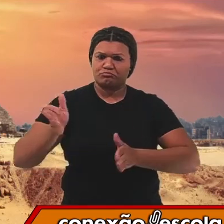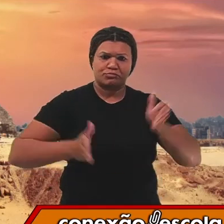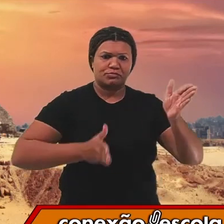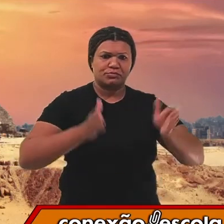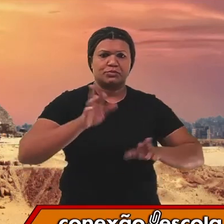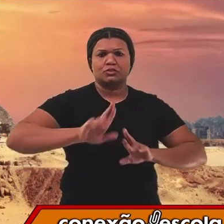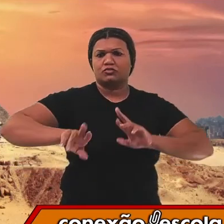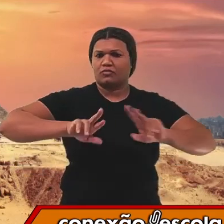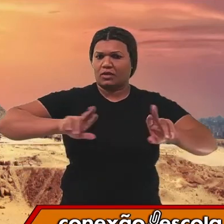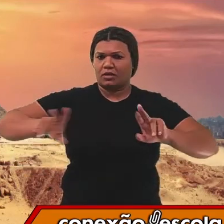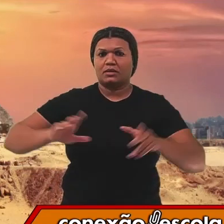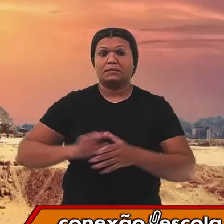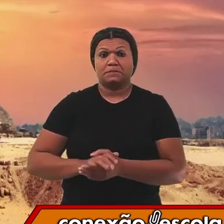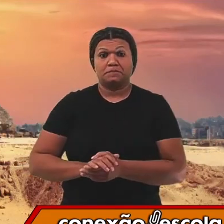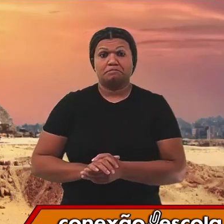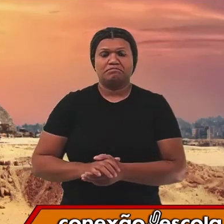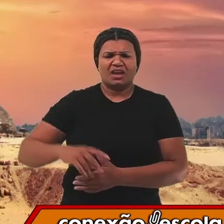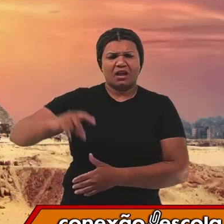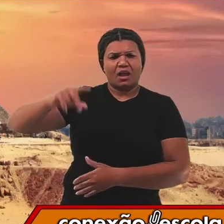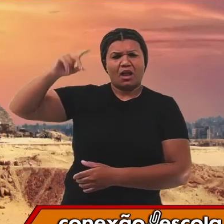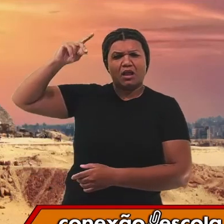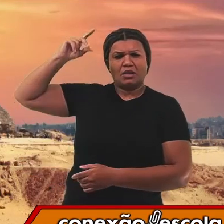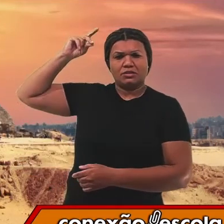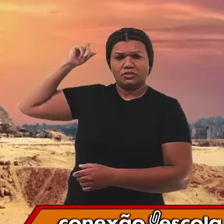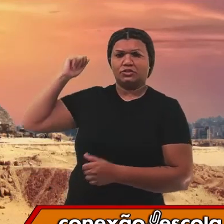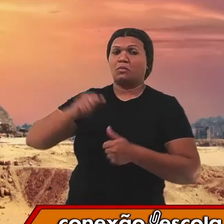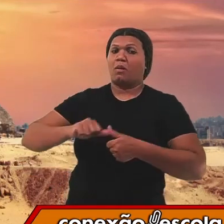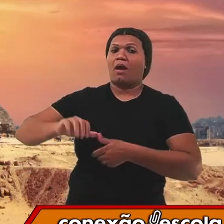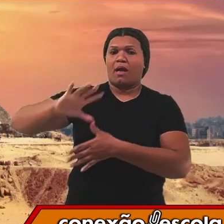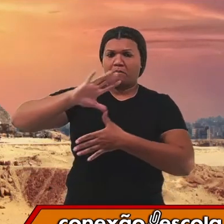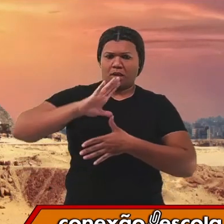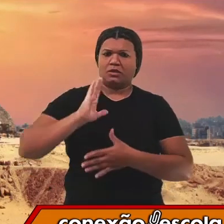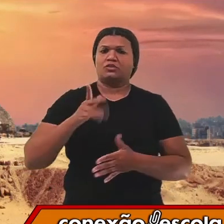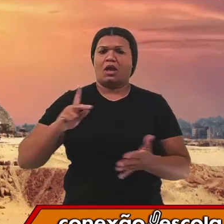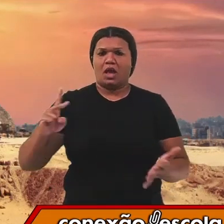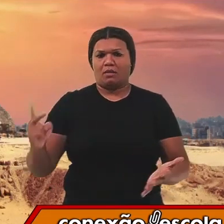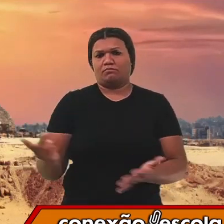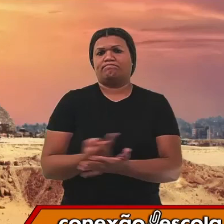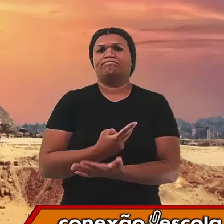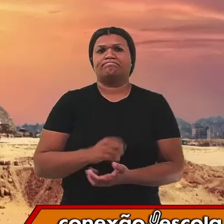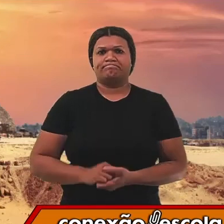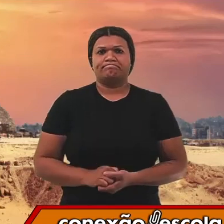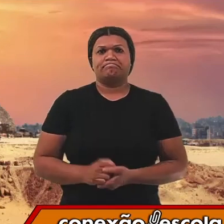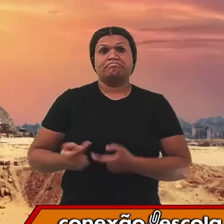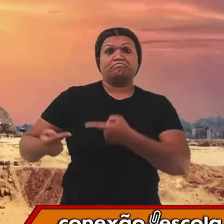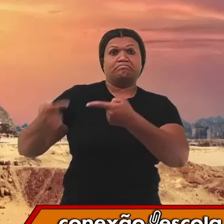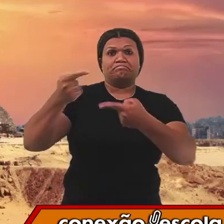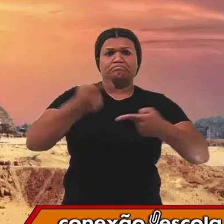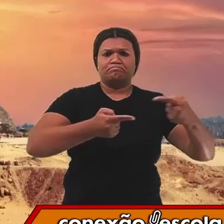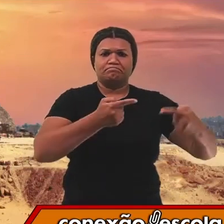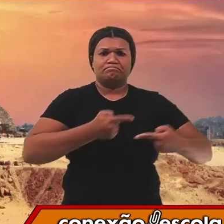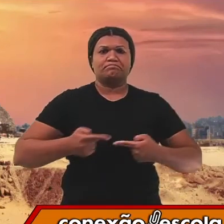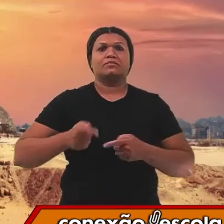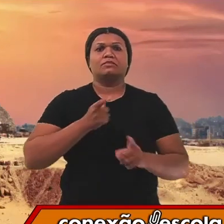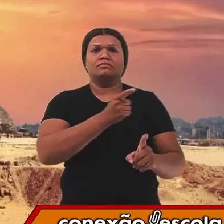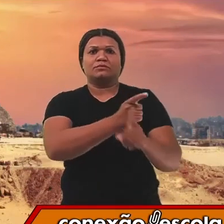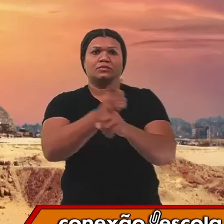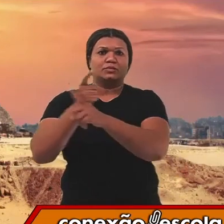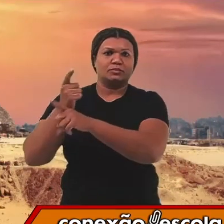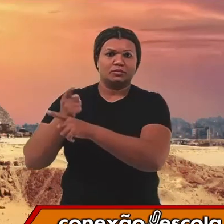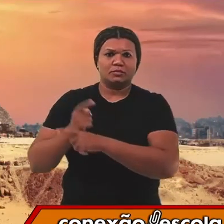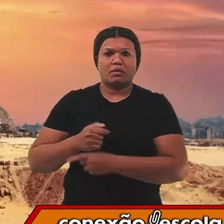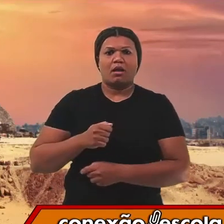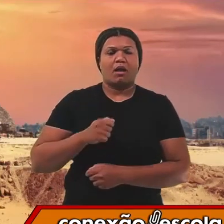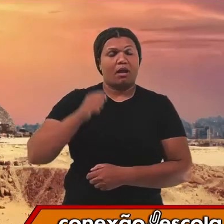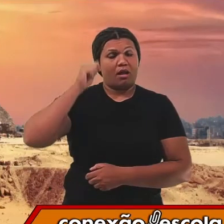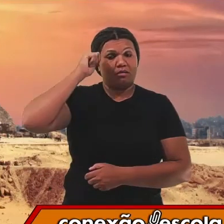e quão antigo essa chegada às Américas pode ter ocorrido. Discutidas as descobertas da pesquisadora Niede